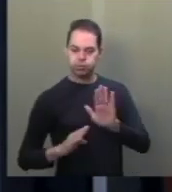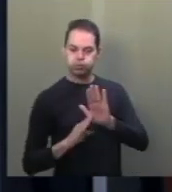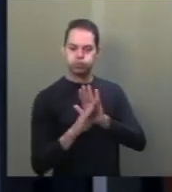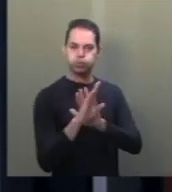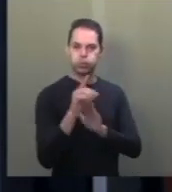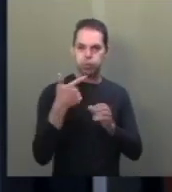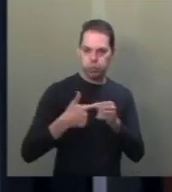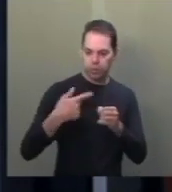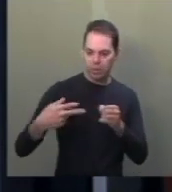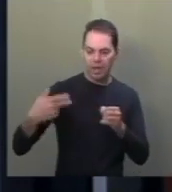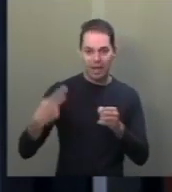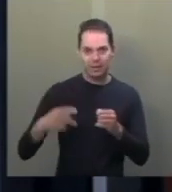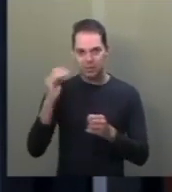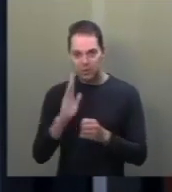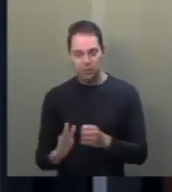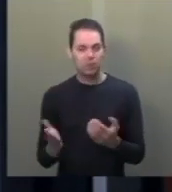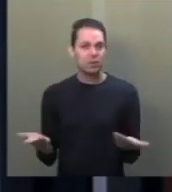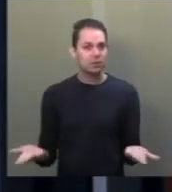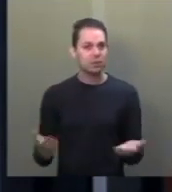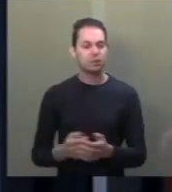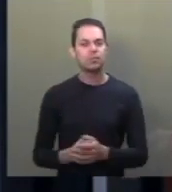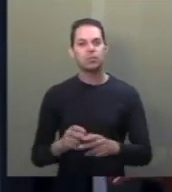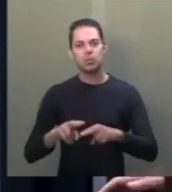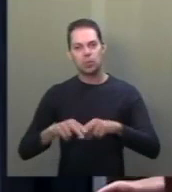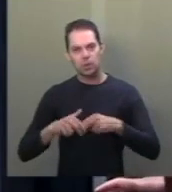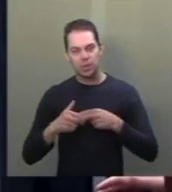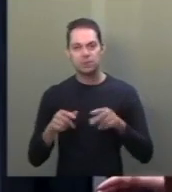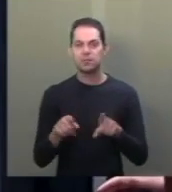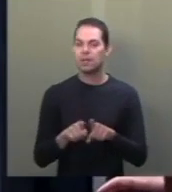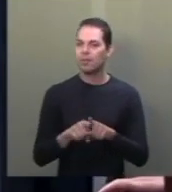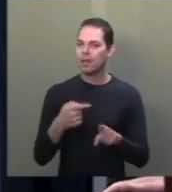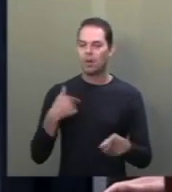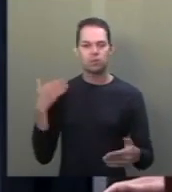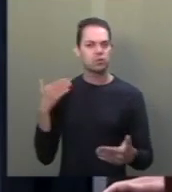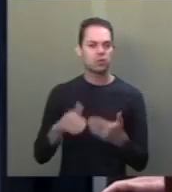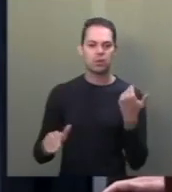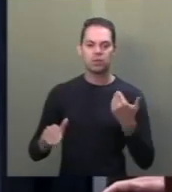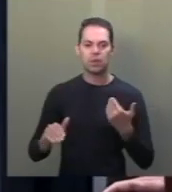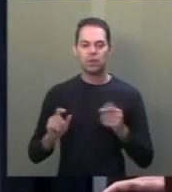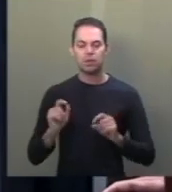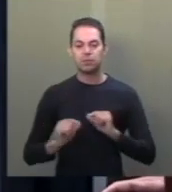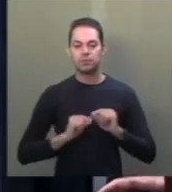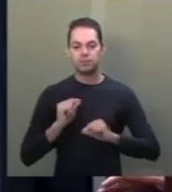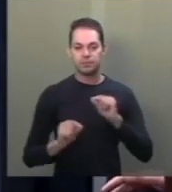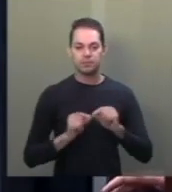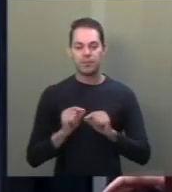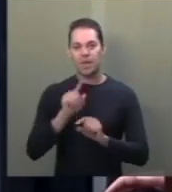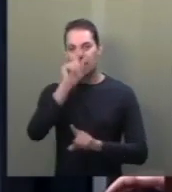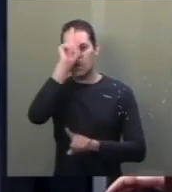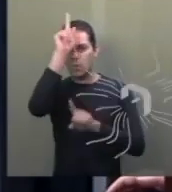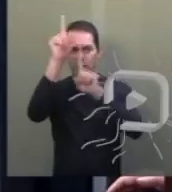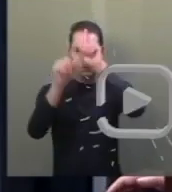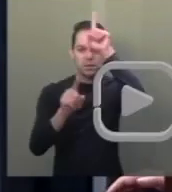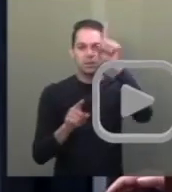combustível no nosso país. E é por essa razão que também não concordo com essa iniciativa